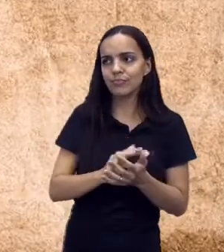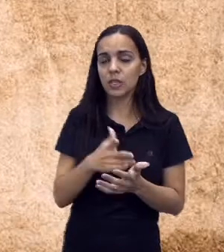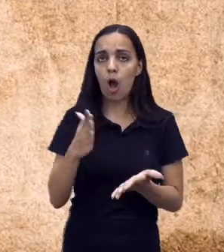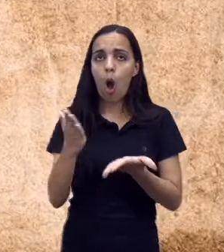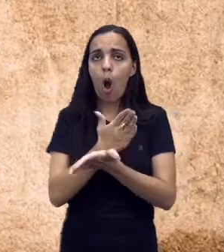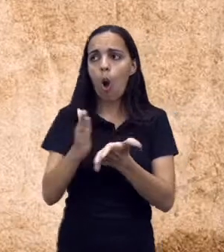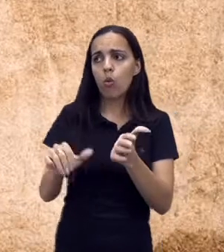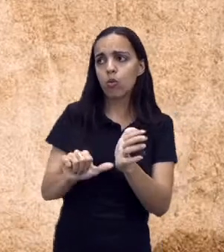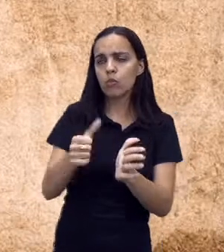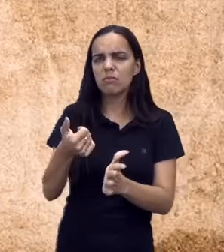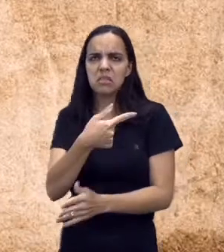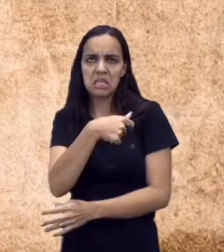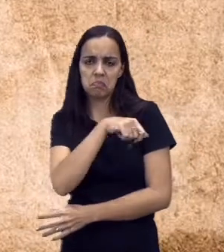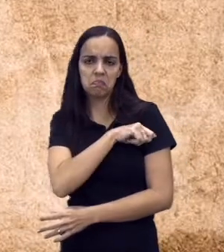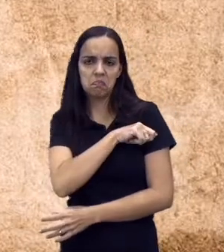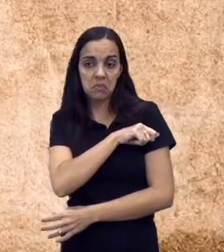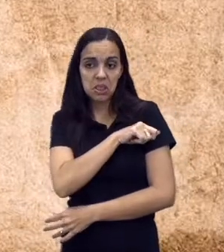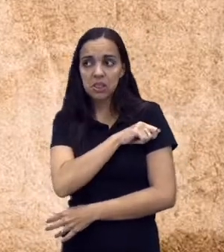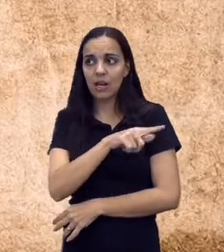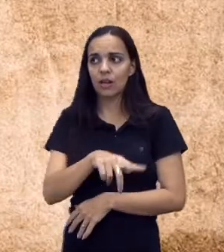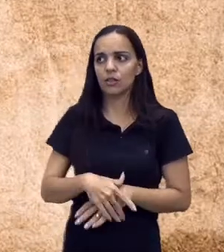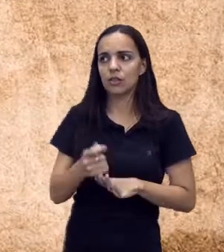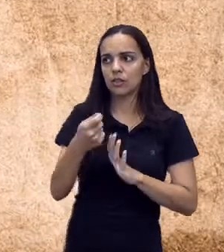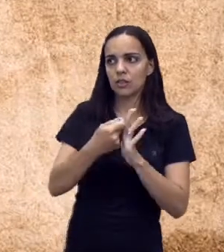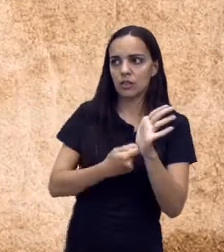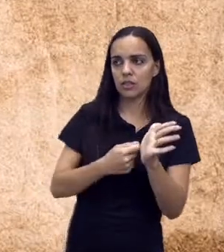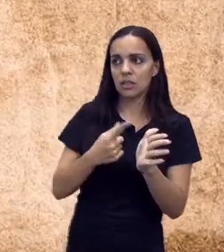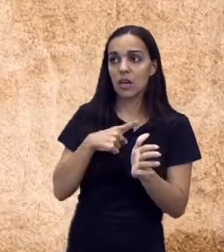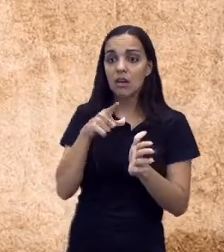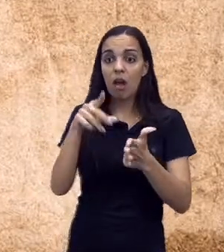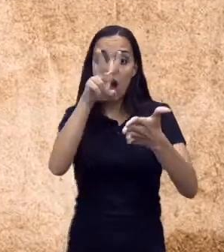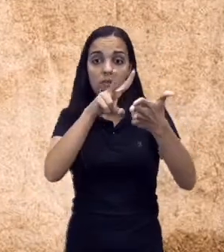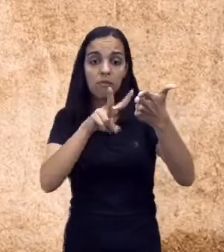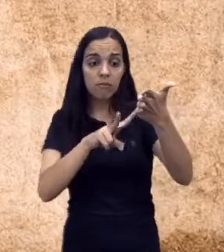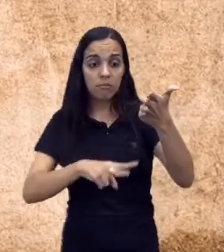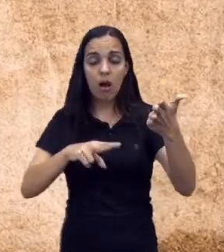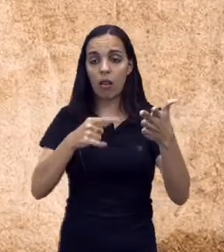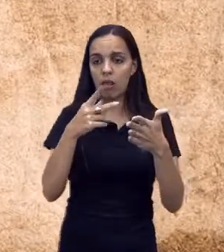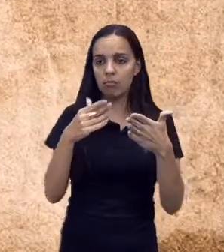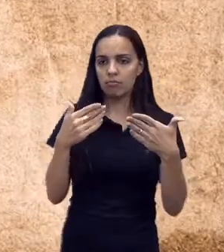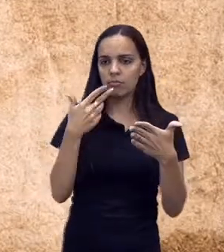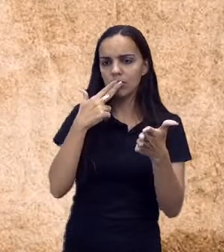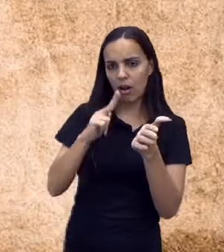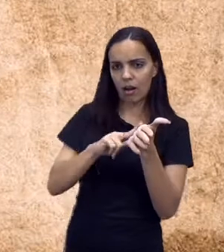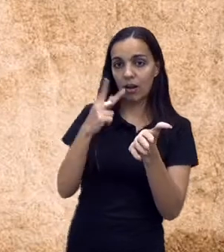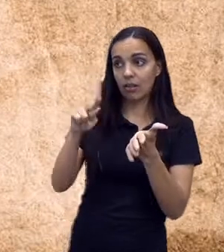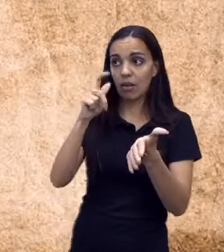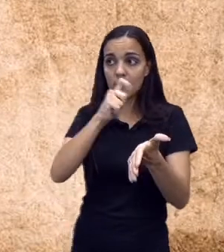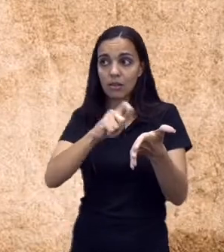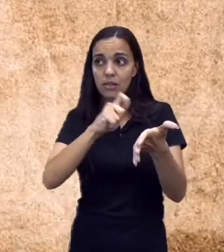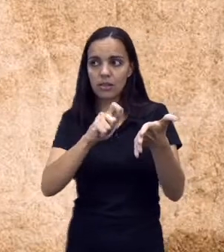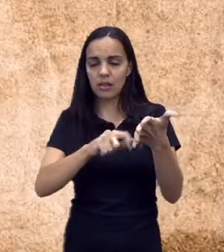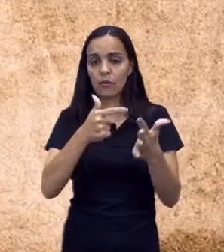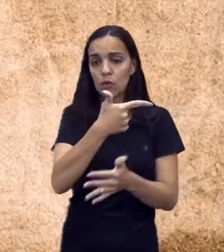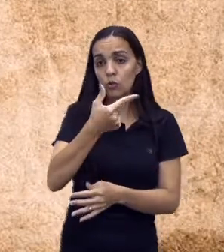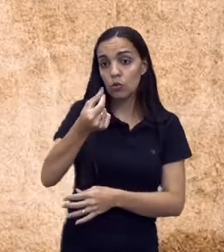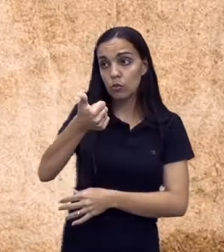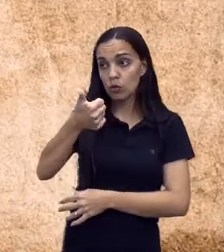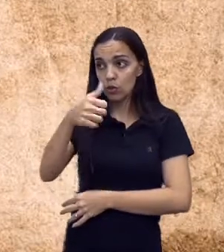alunas vai ler aqui para vocês a carta aberta que ela fez nesse ano de 2018.